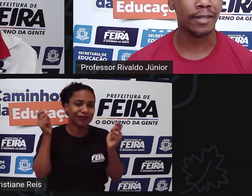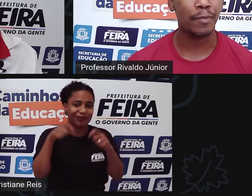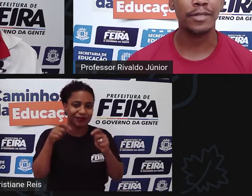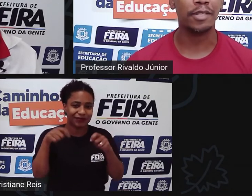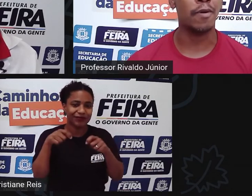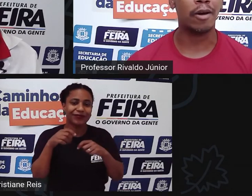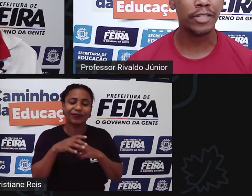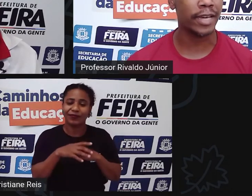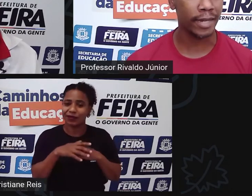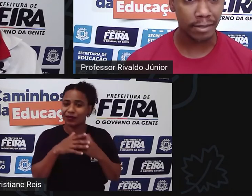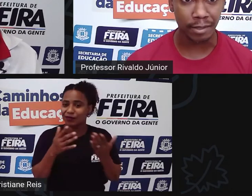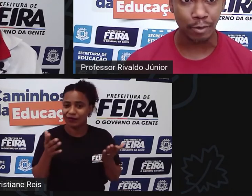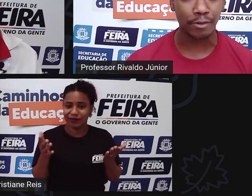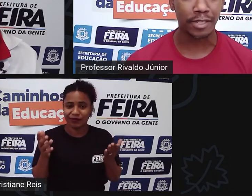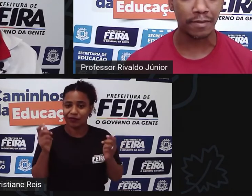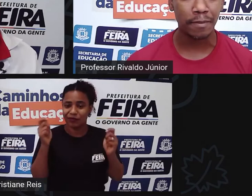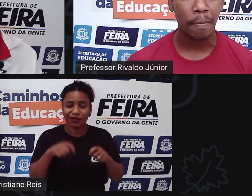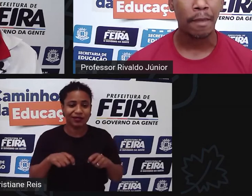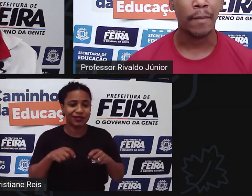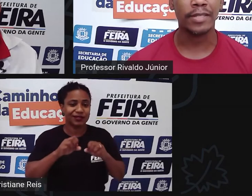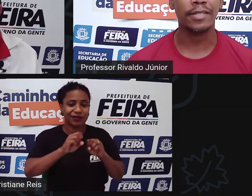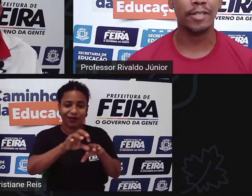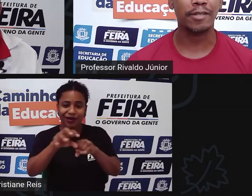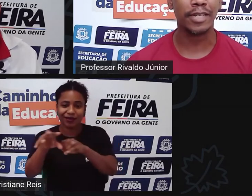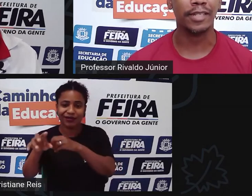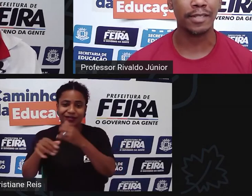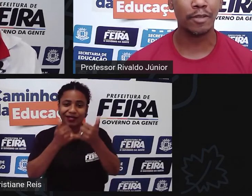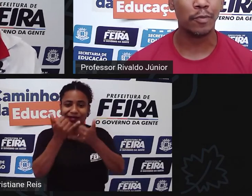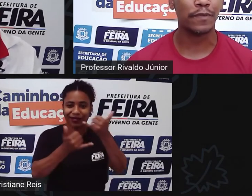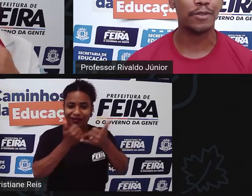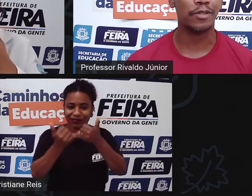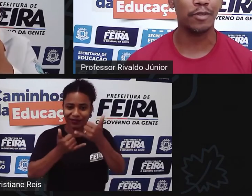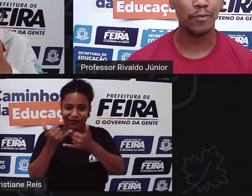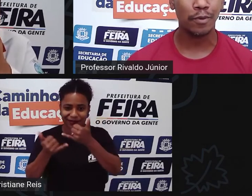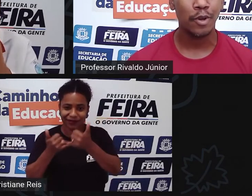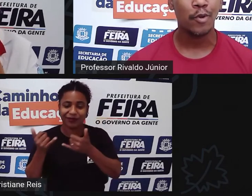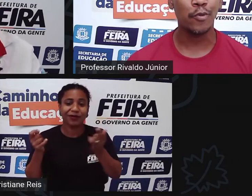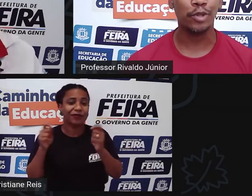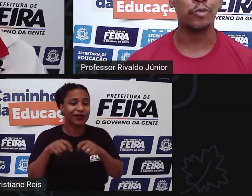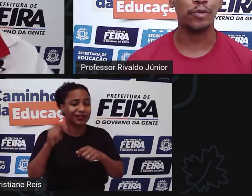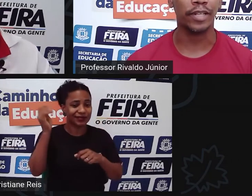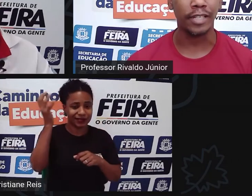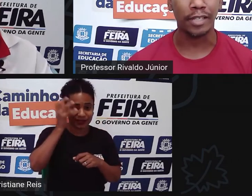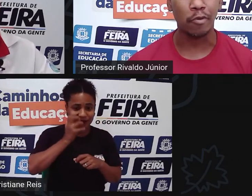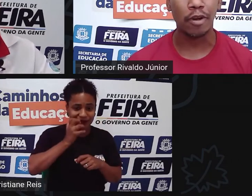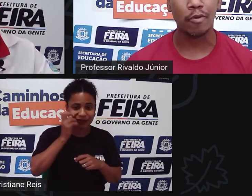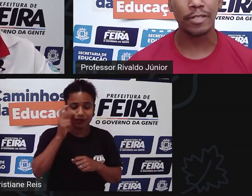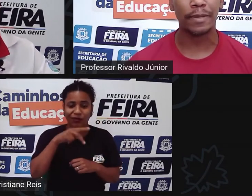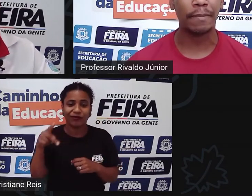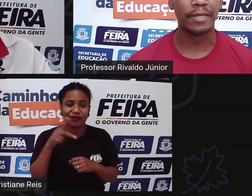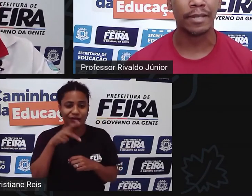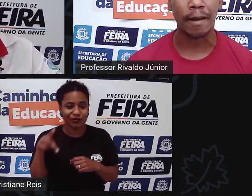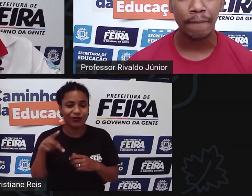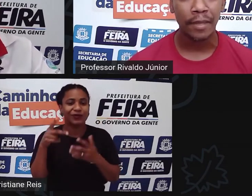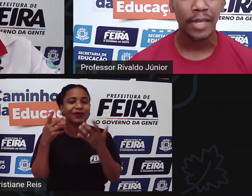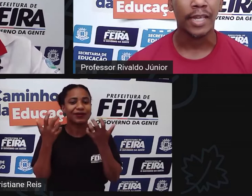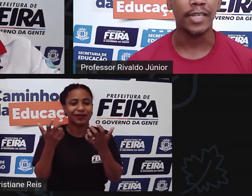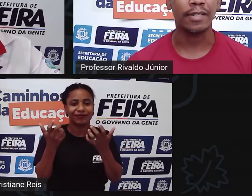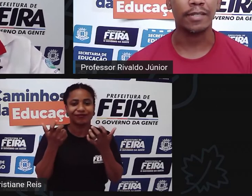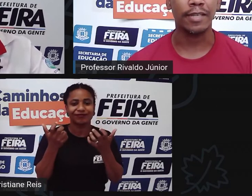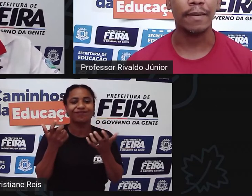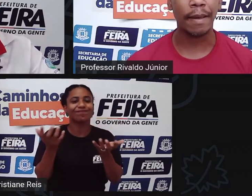realizada pode ser uma aula de recriação inclusive mas assim tenho certeza que o professor tem um intuito ali tem alguma coisa para passar